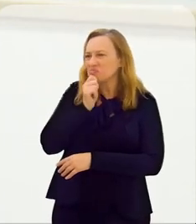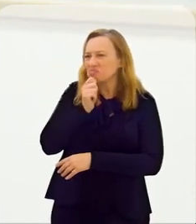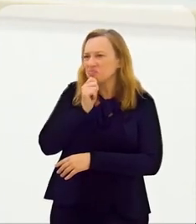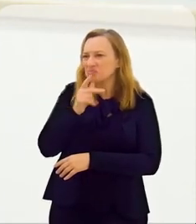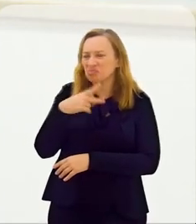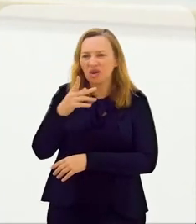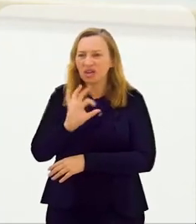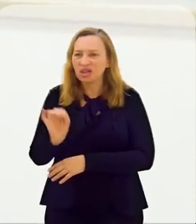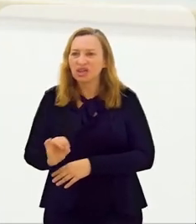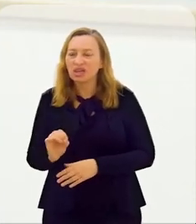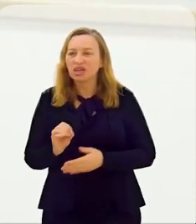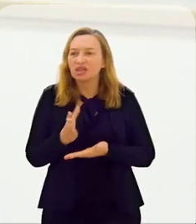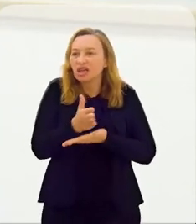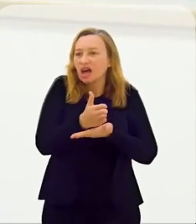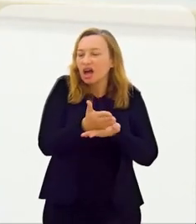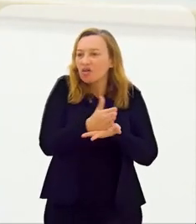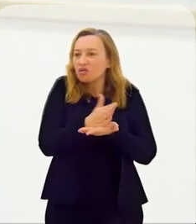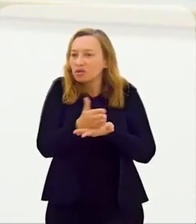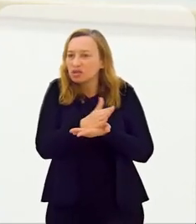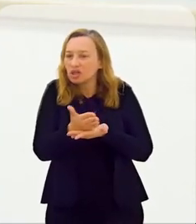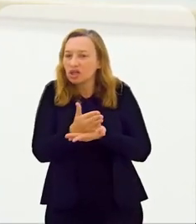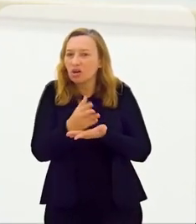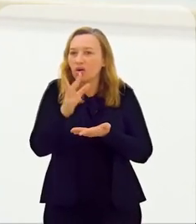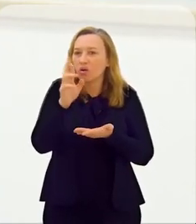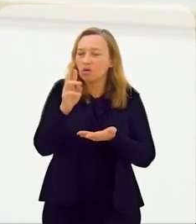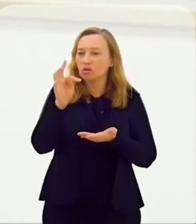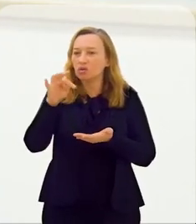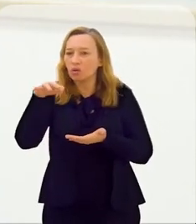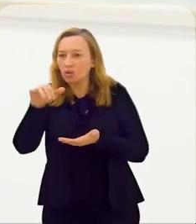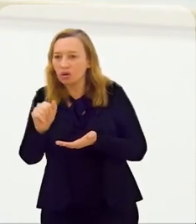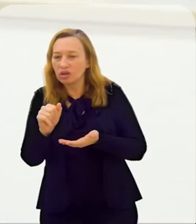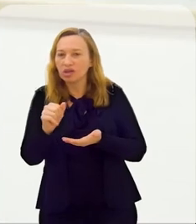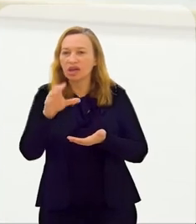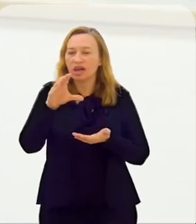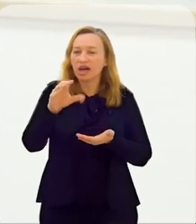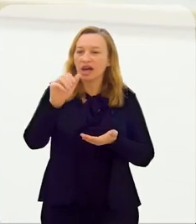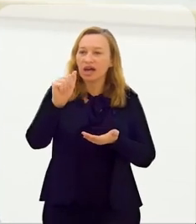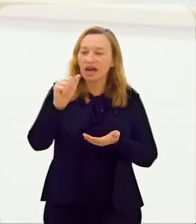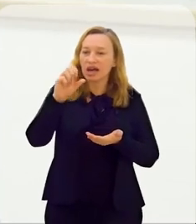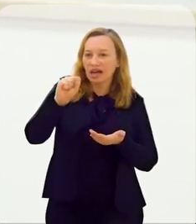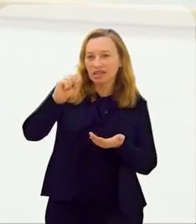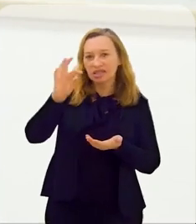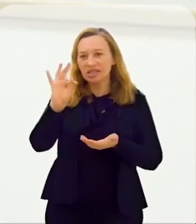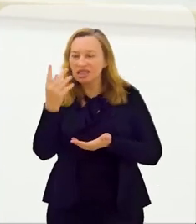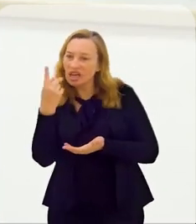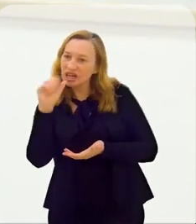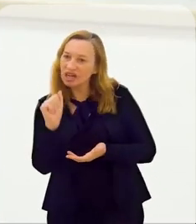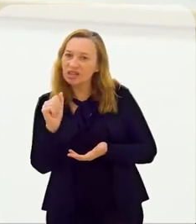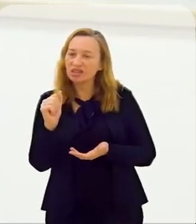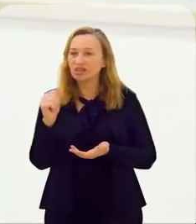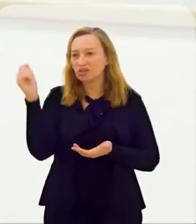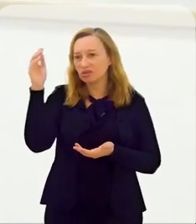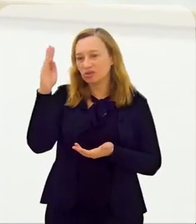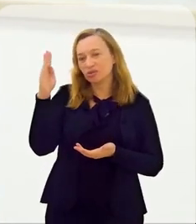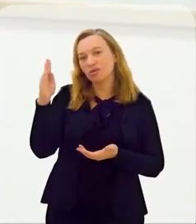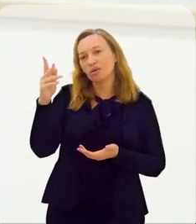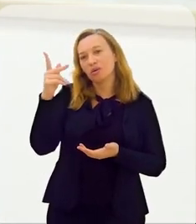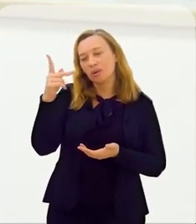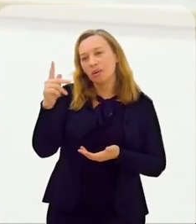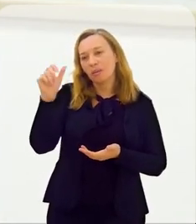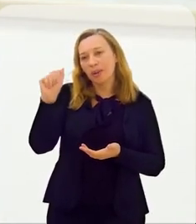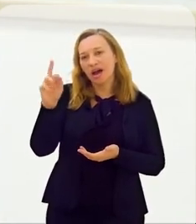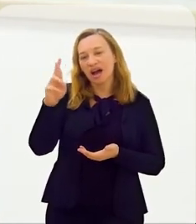fala. em Juína, na fronteira com Rondônia, nós estamos fazendo um trabalho com castanha, castanha do Brasil, que nós,